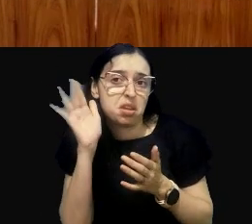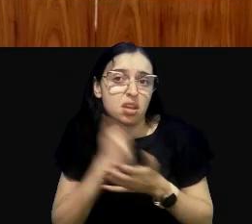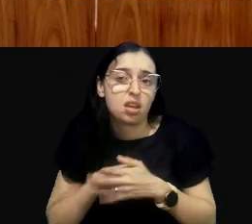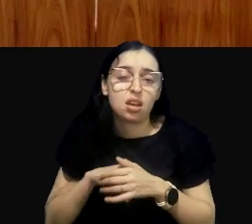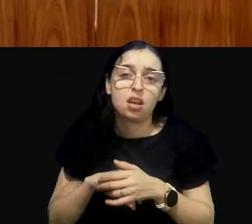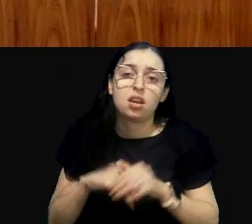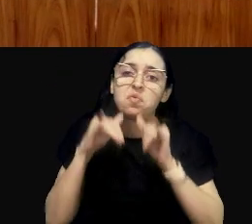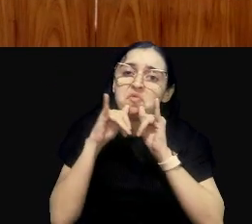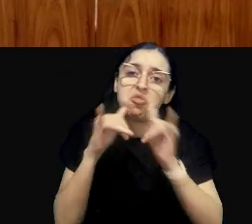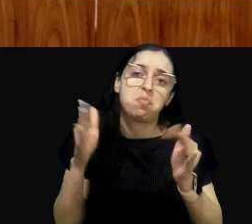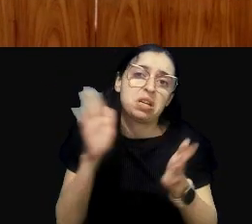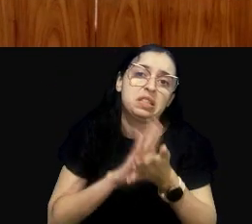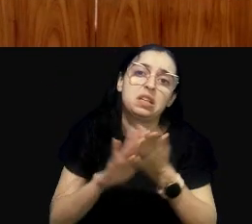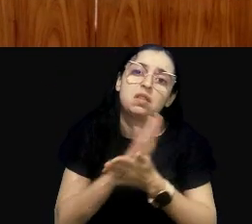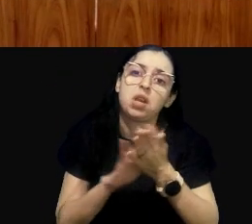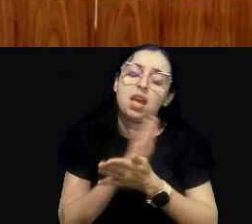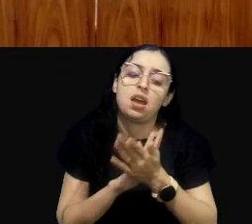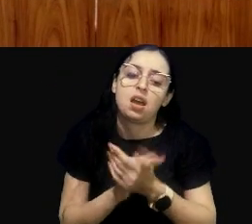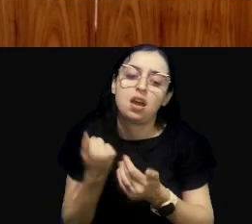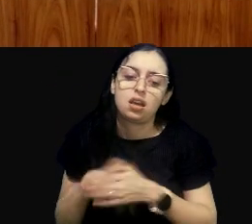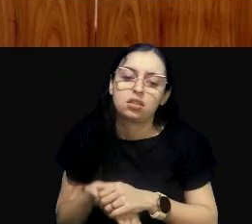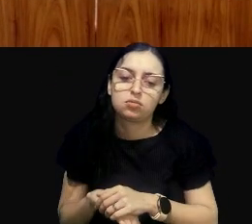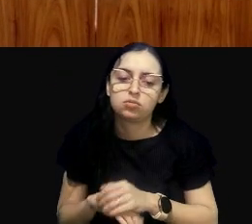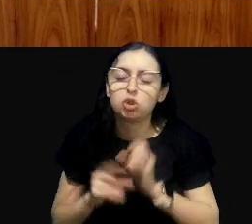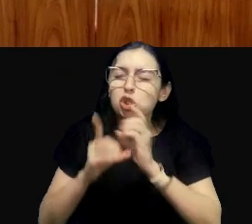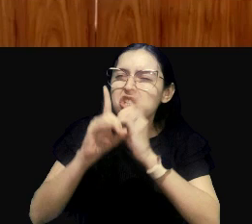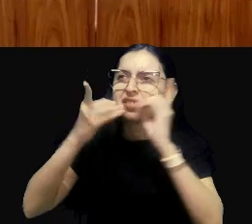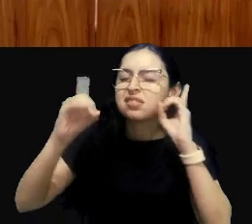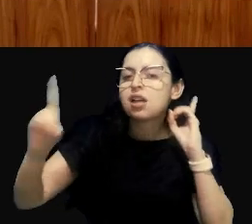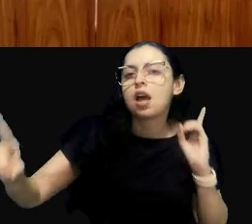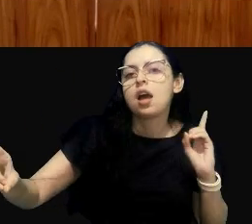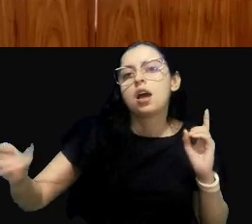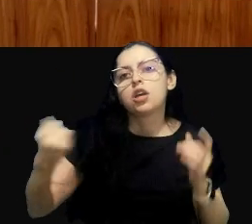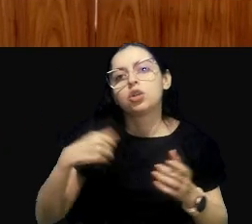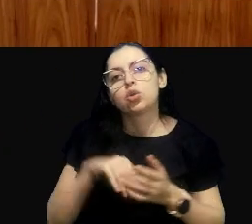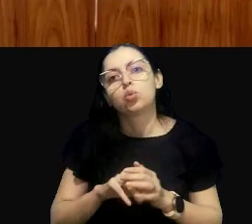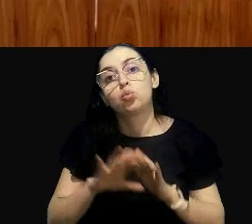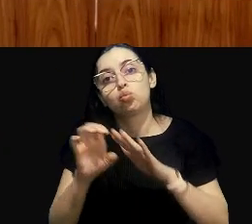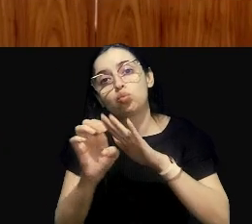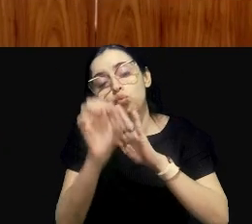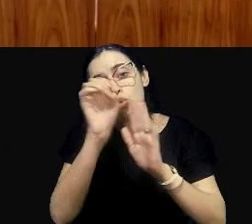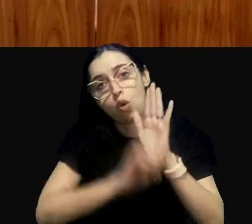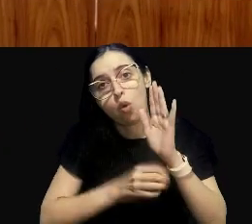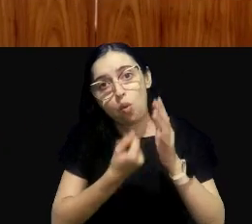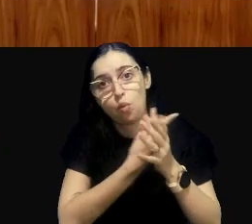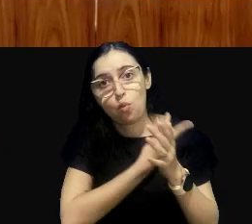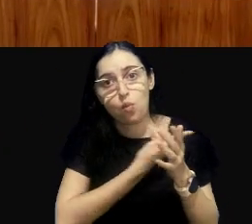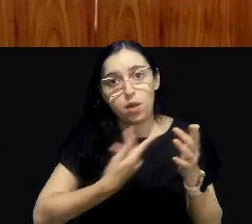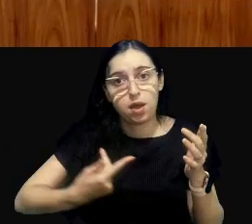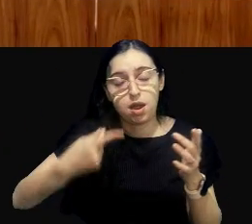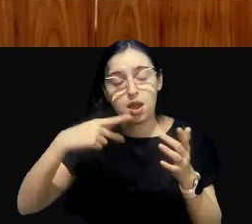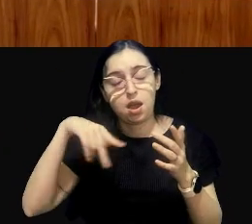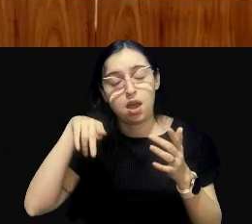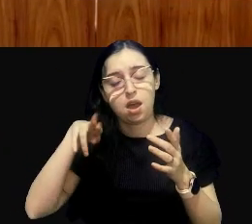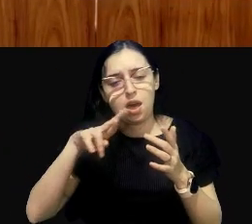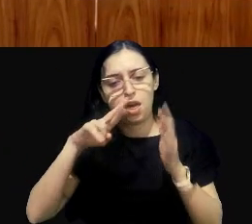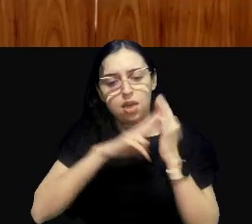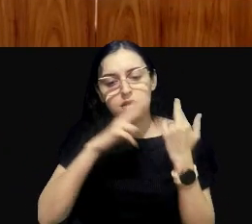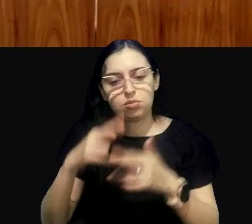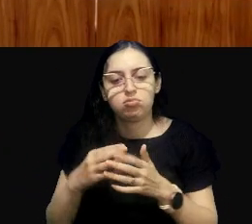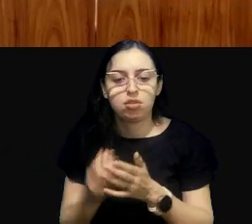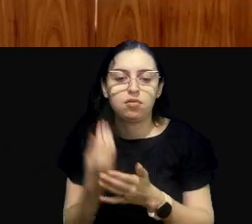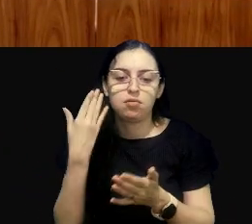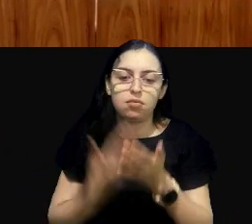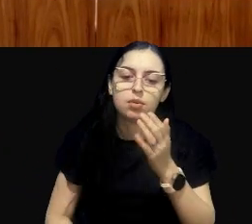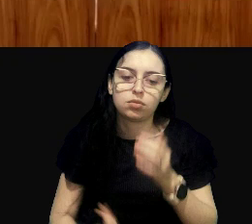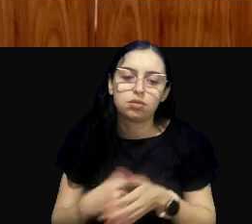tinha informação suficiente, ou estava muito distante o órgão ambiental dele, então assim, inacessível, então acho que passa